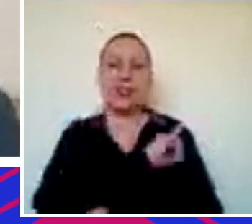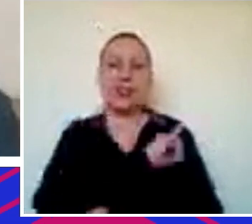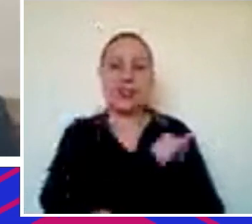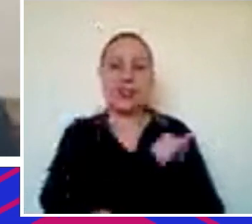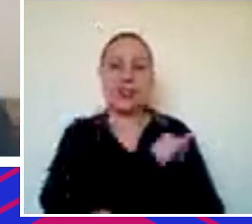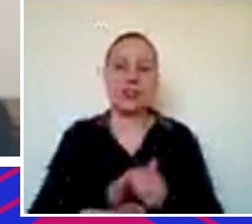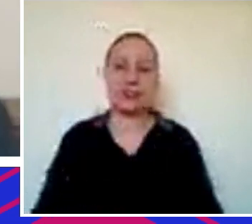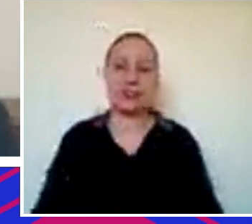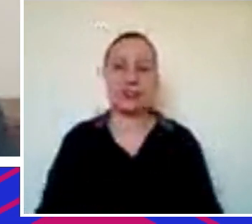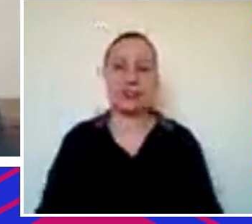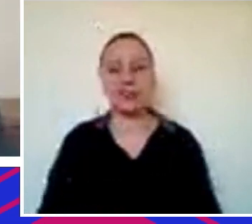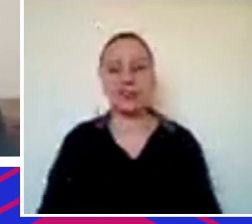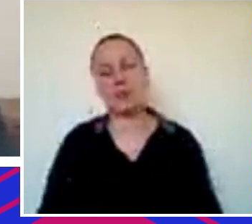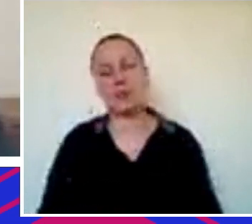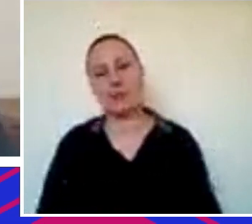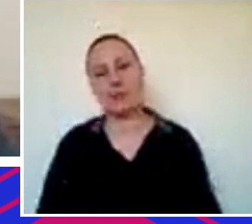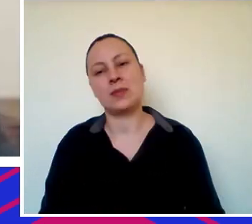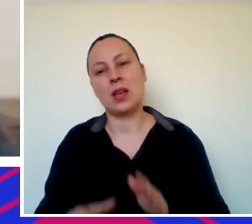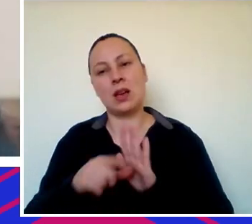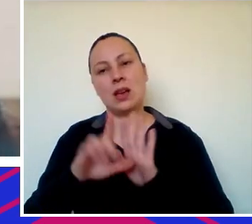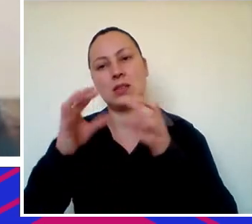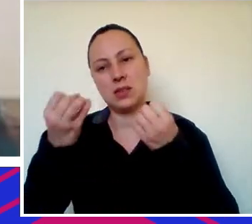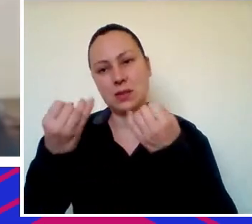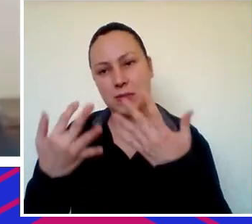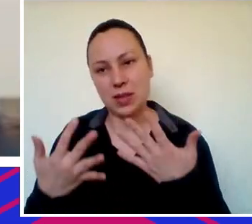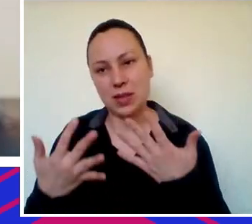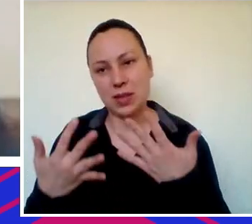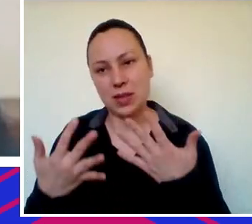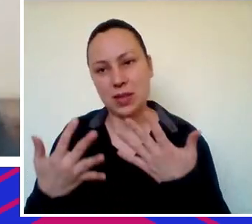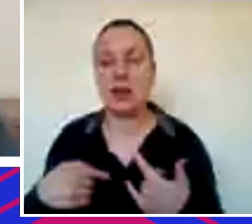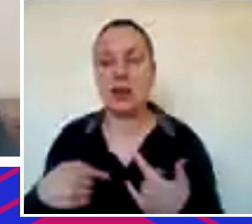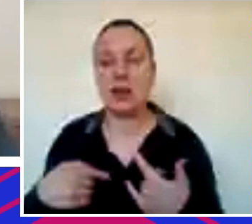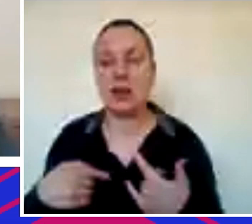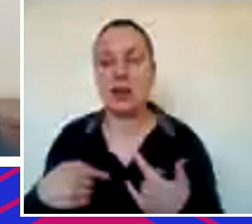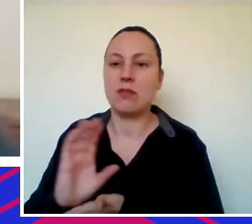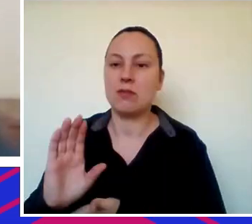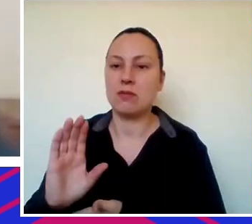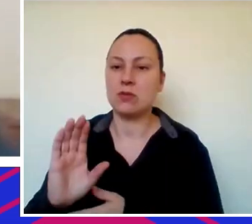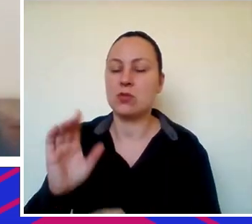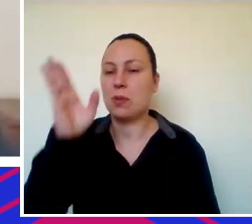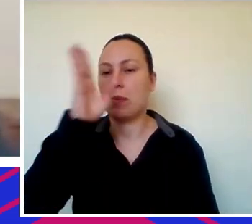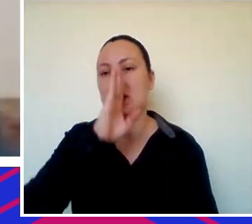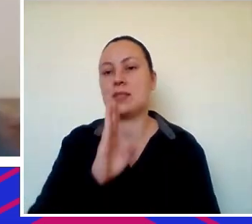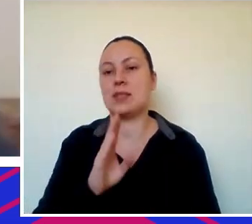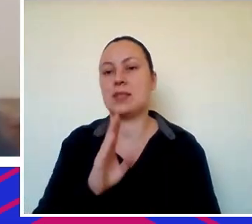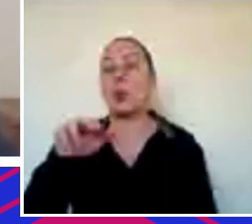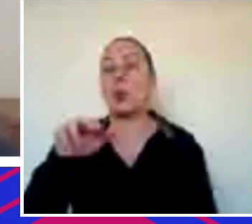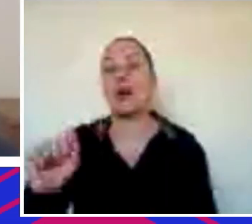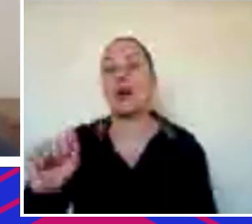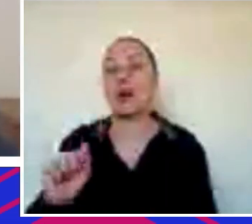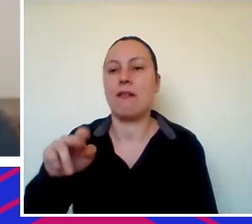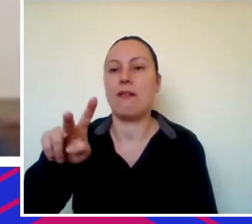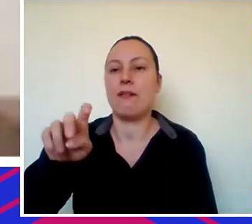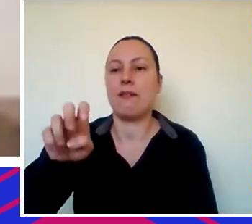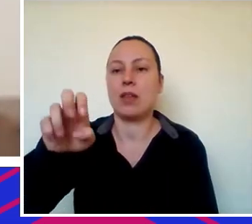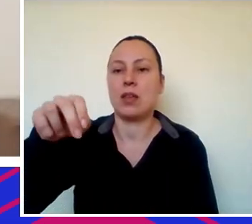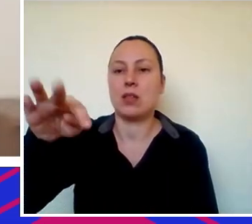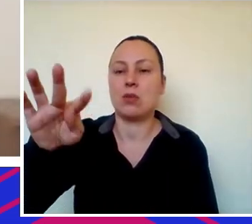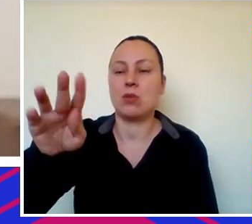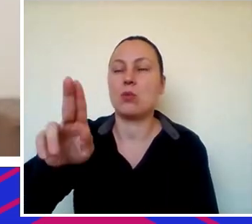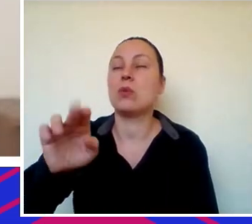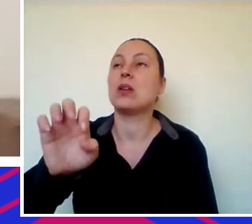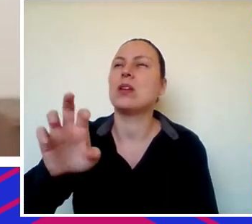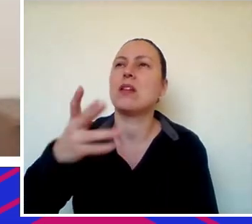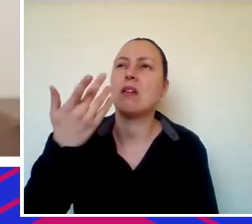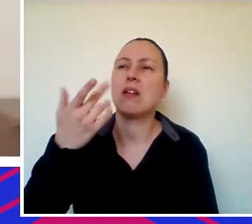explicar para um investidor brasileiro que nunca tinha feito venture capital o que era a classe de ativos o fundo foi